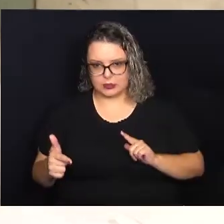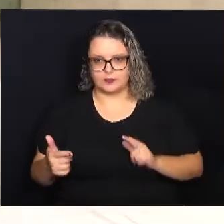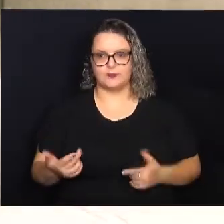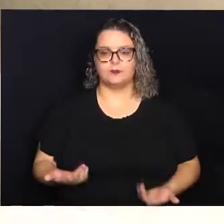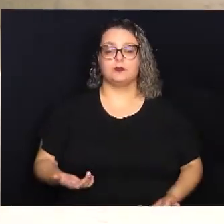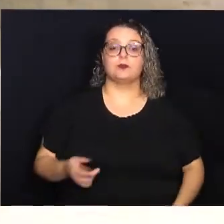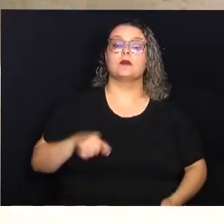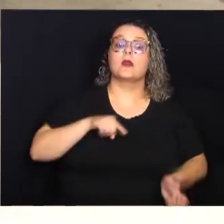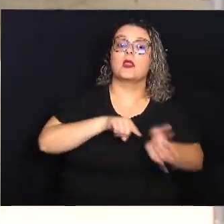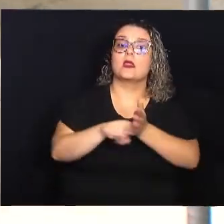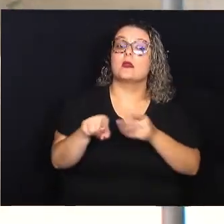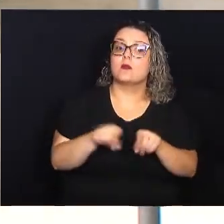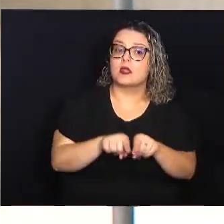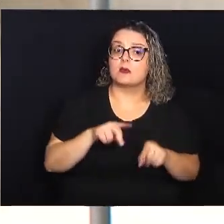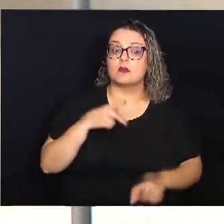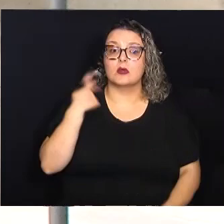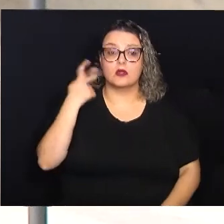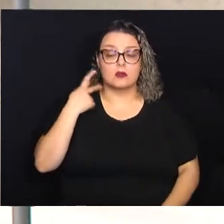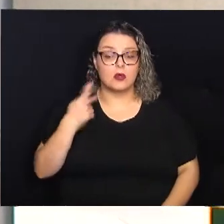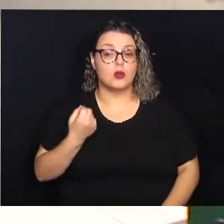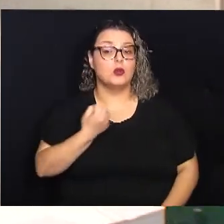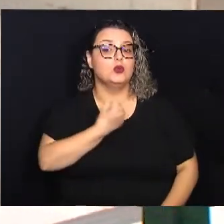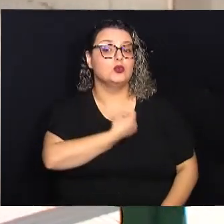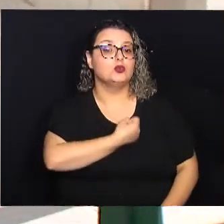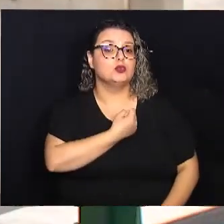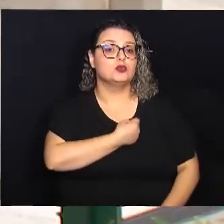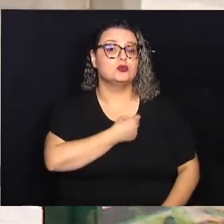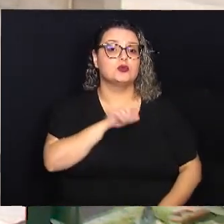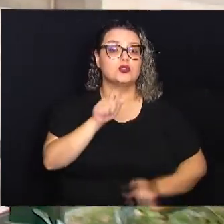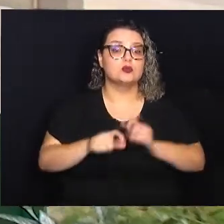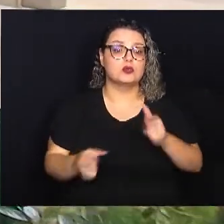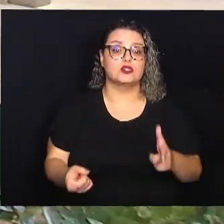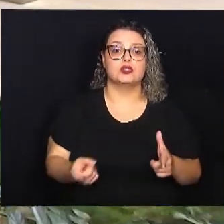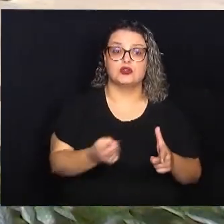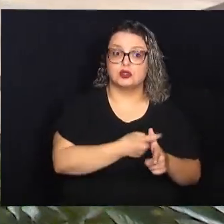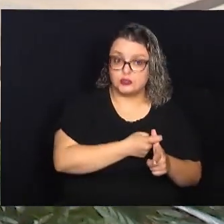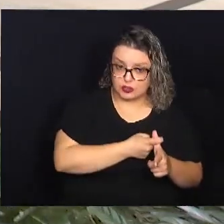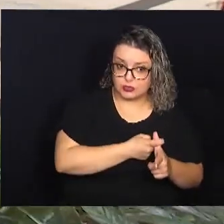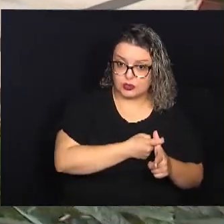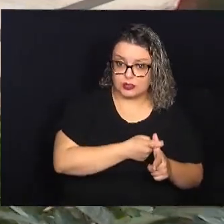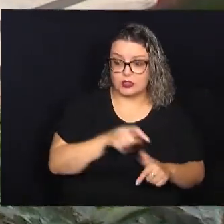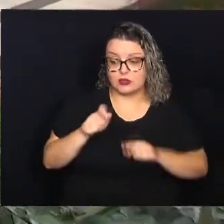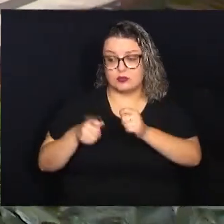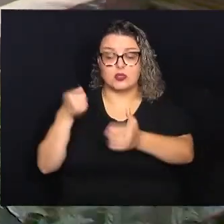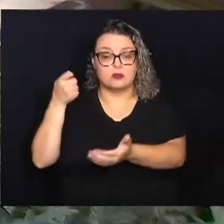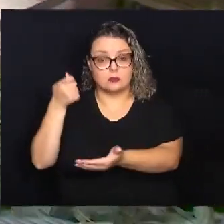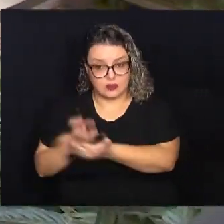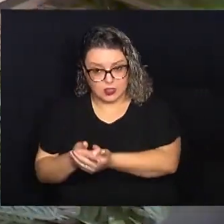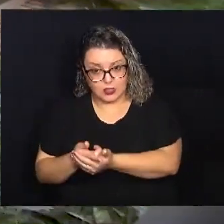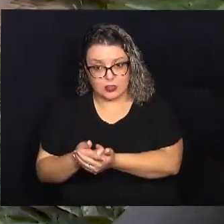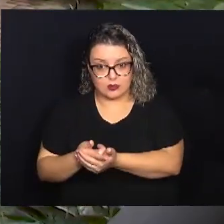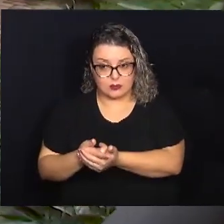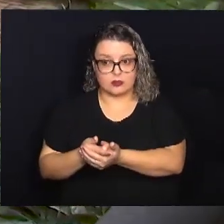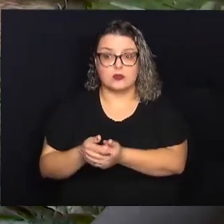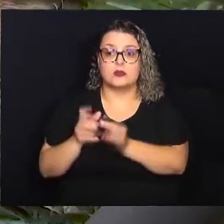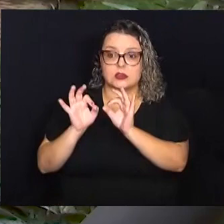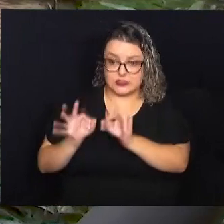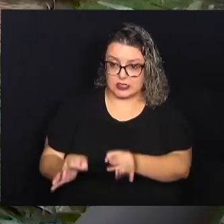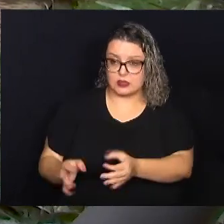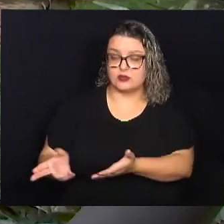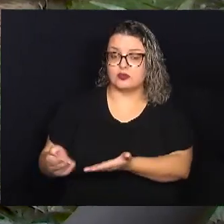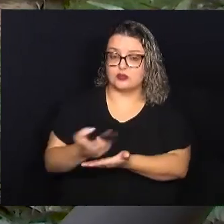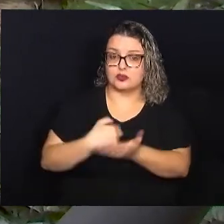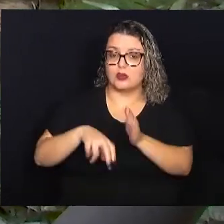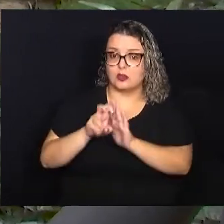vai ter. Também é questionado pelo vereador o número de inadimplentes e de contribuintes que estão com créditos